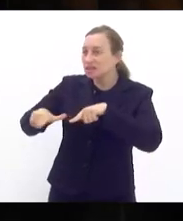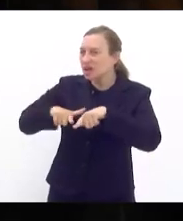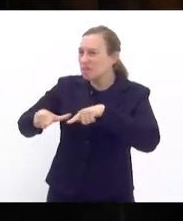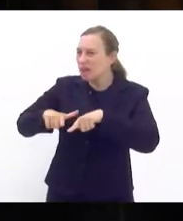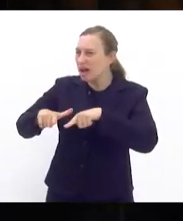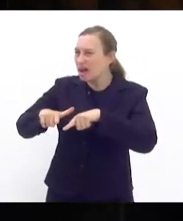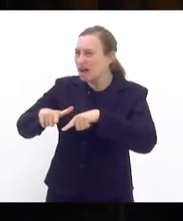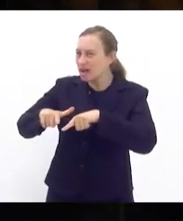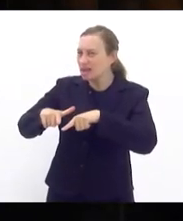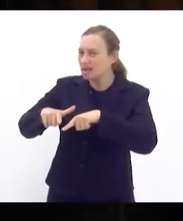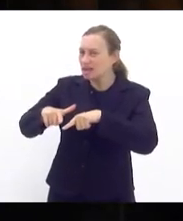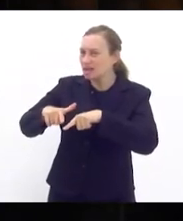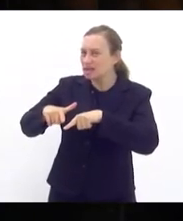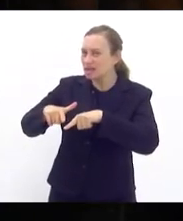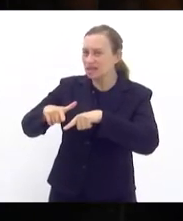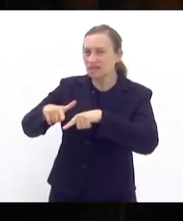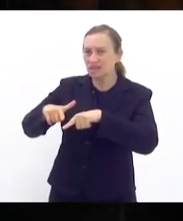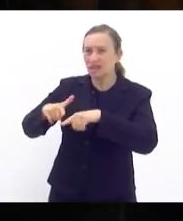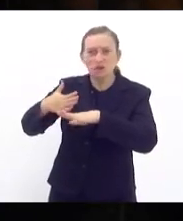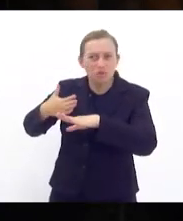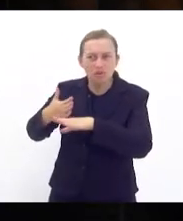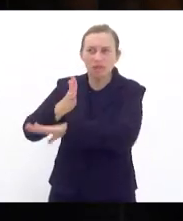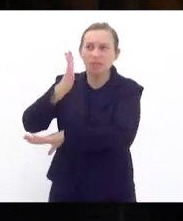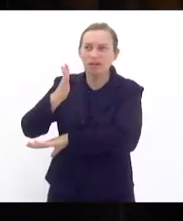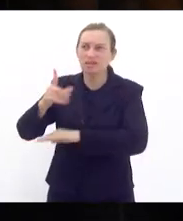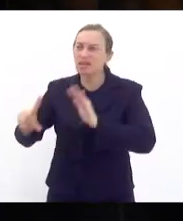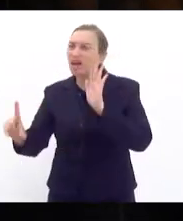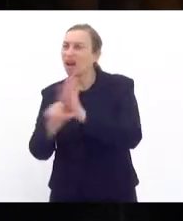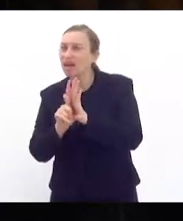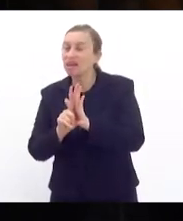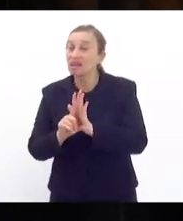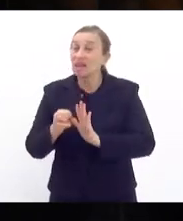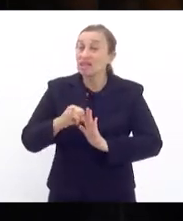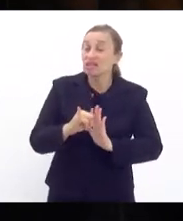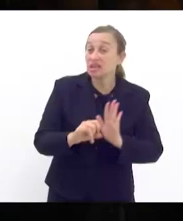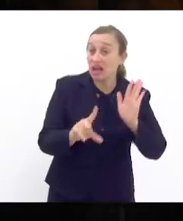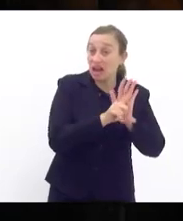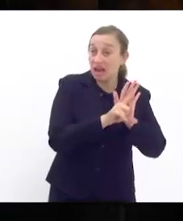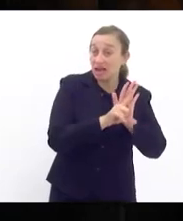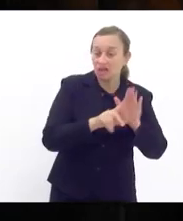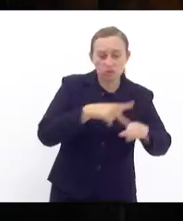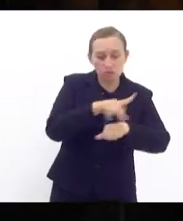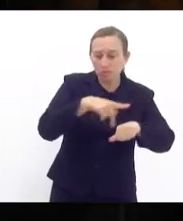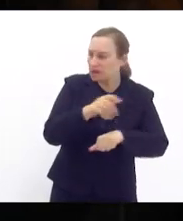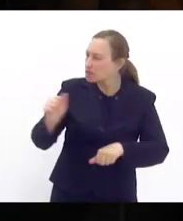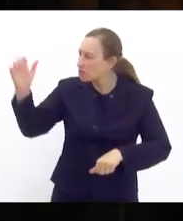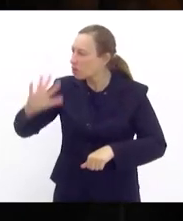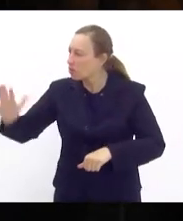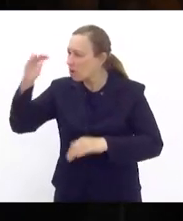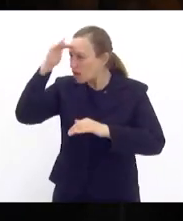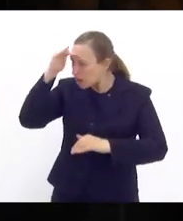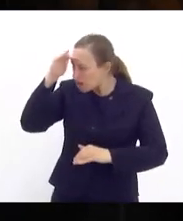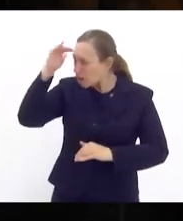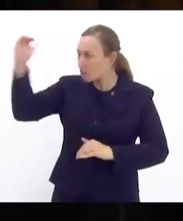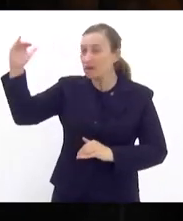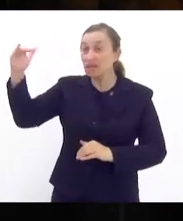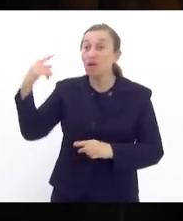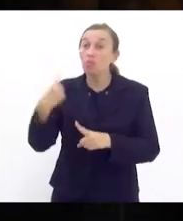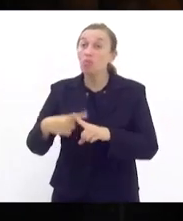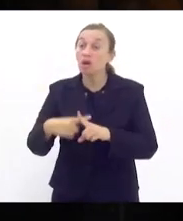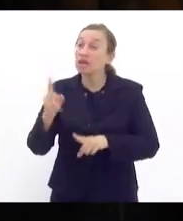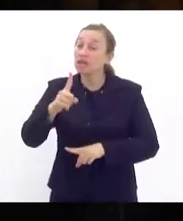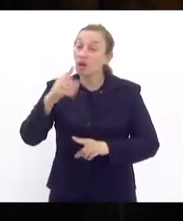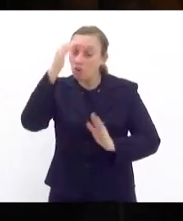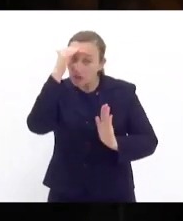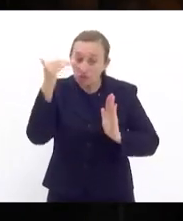leis brasileiras se as leis nos países da Europa elas respeitam porque elas não vão respeitar as leis que